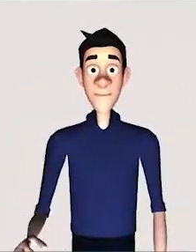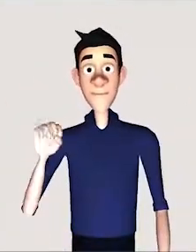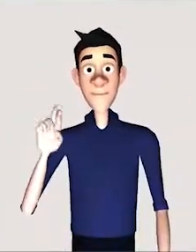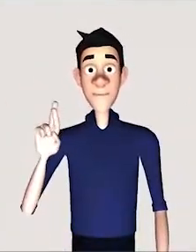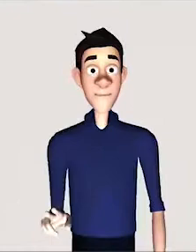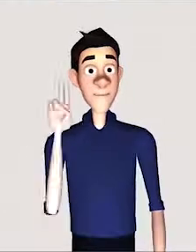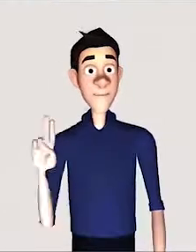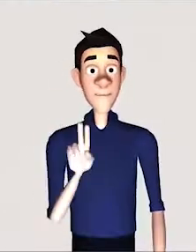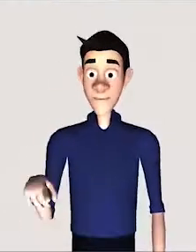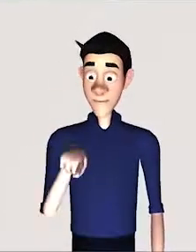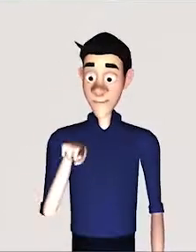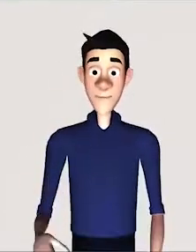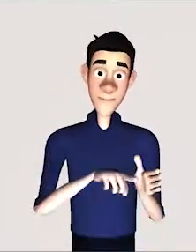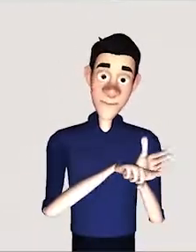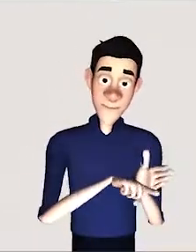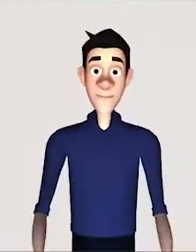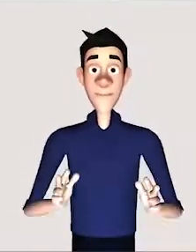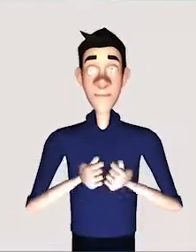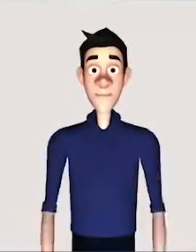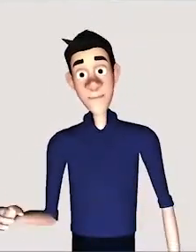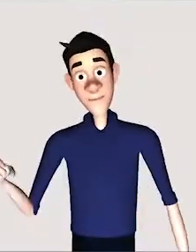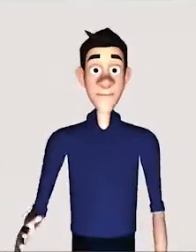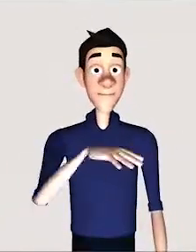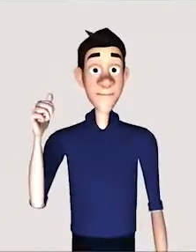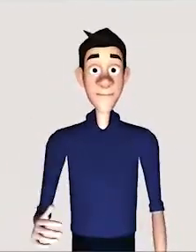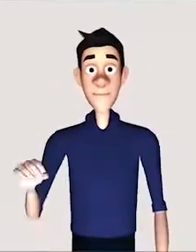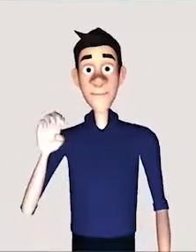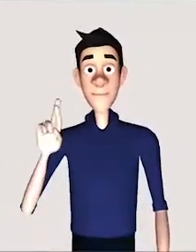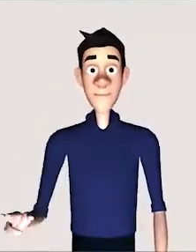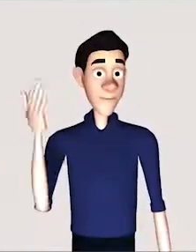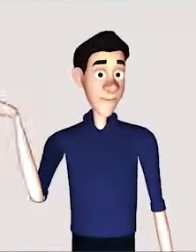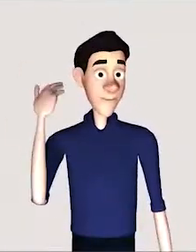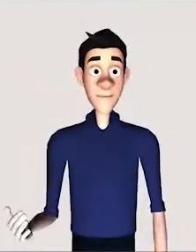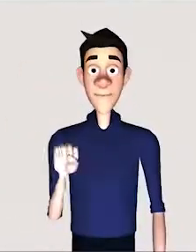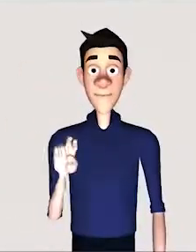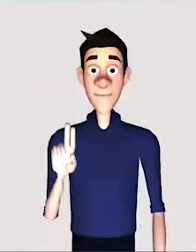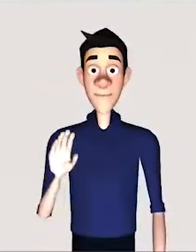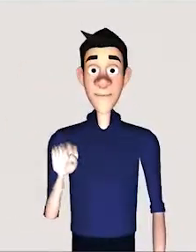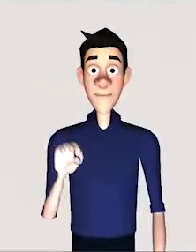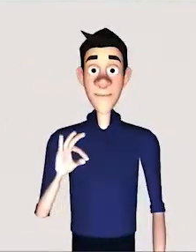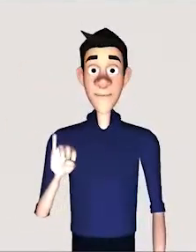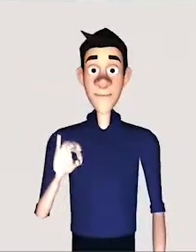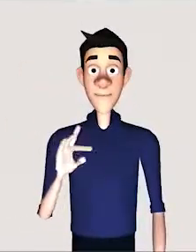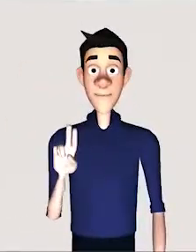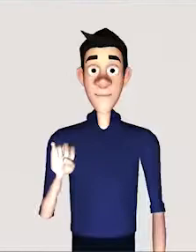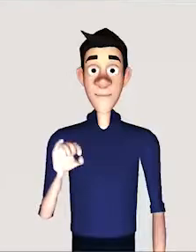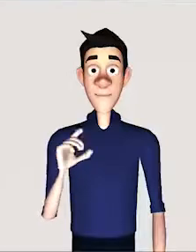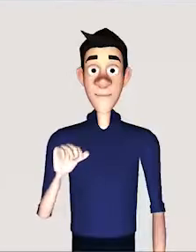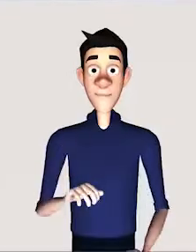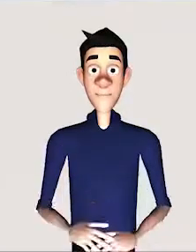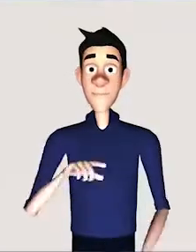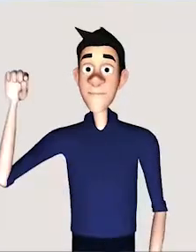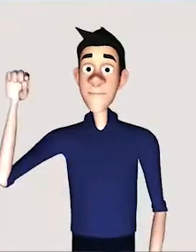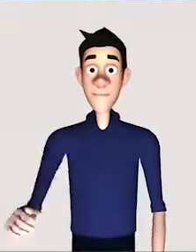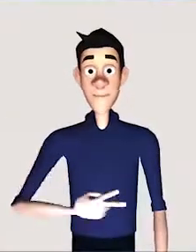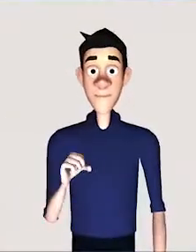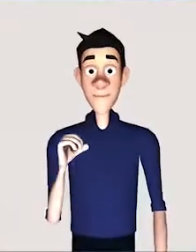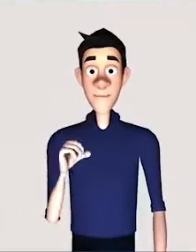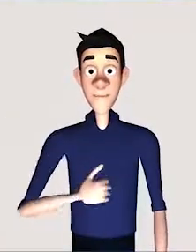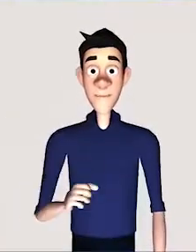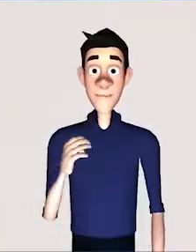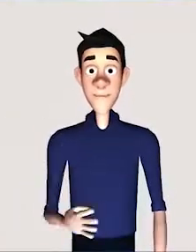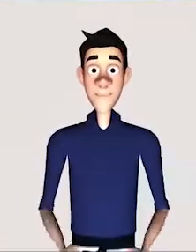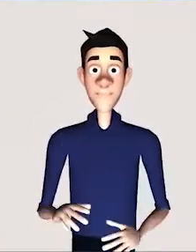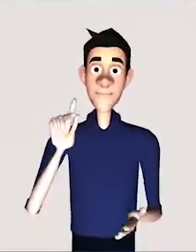Toda essa coleta foi substituída a partir de 2014, na verdade, a partir de 2015, pelo formulário de visitação